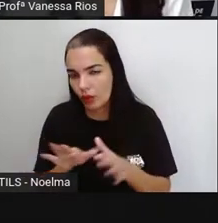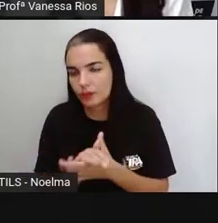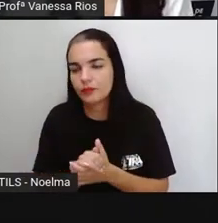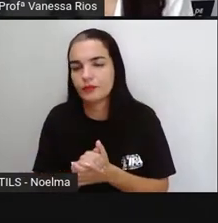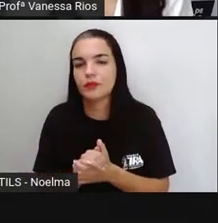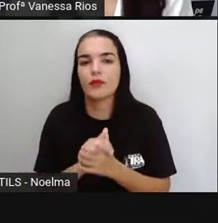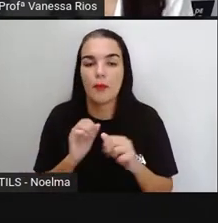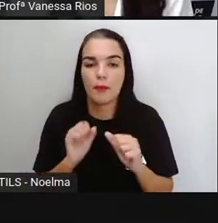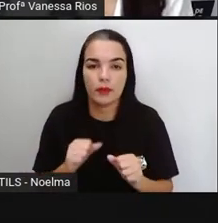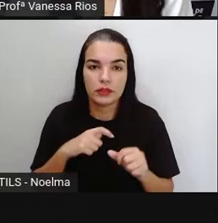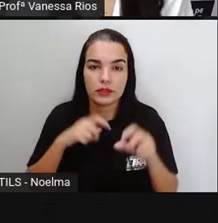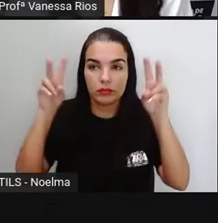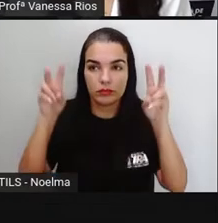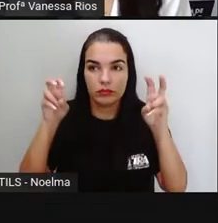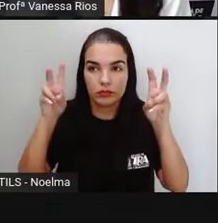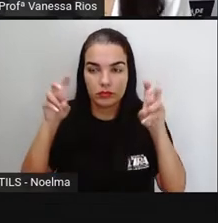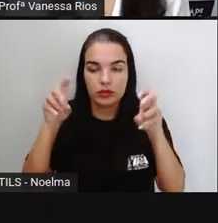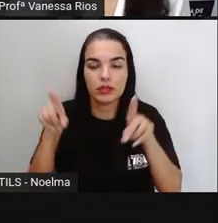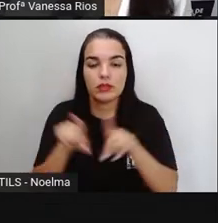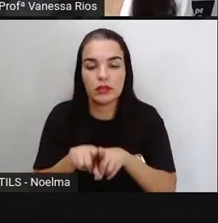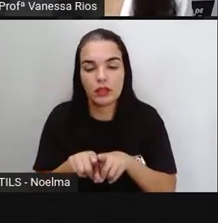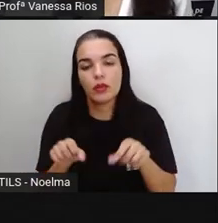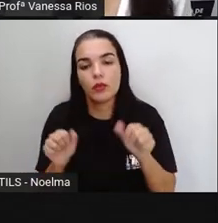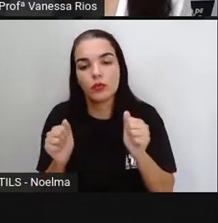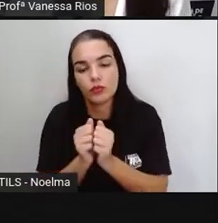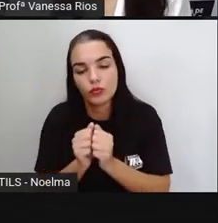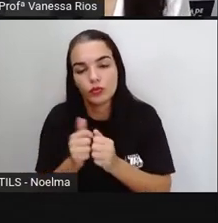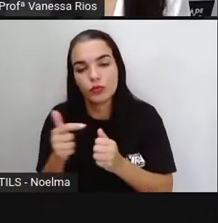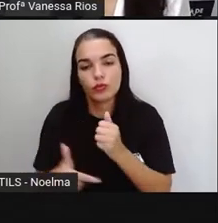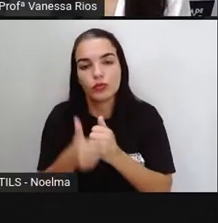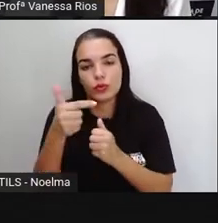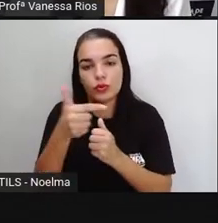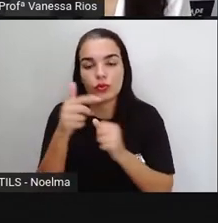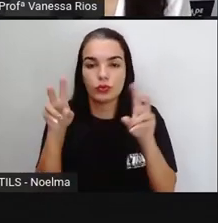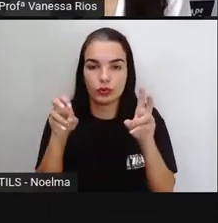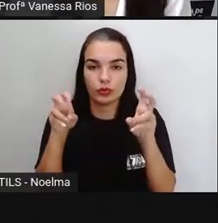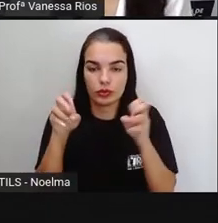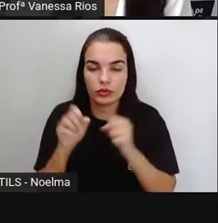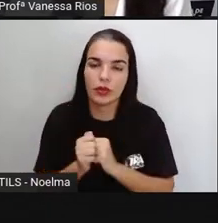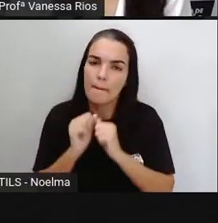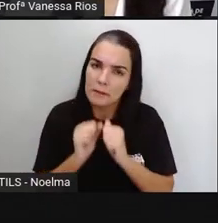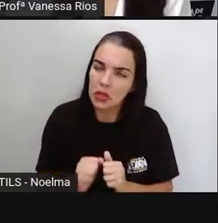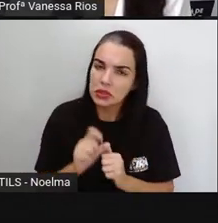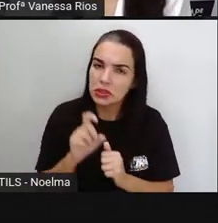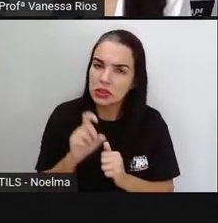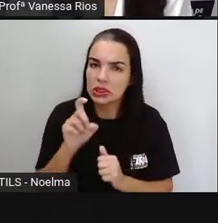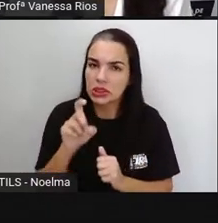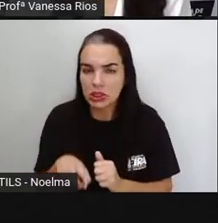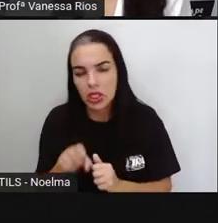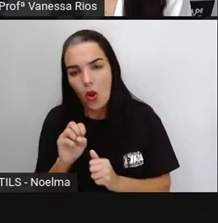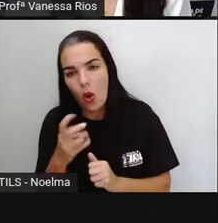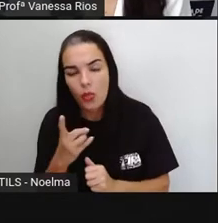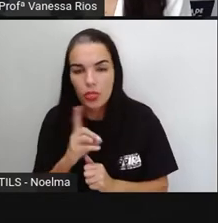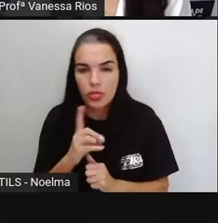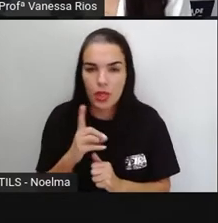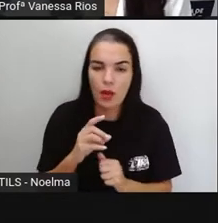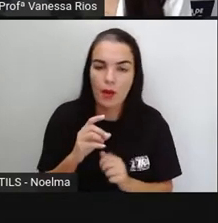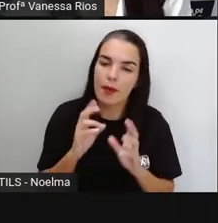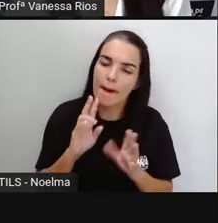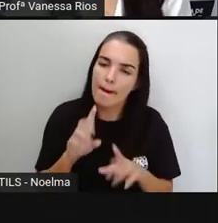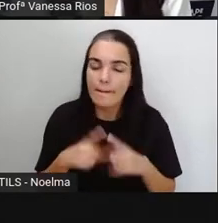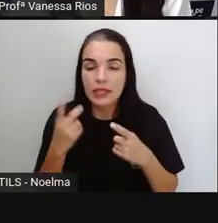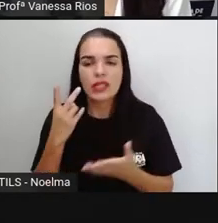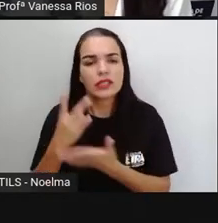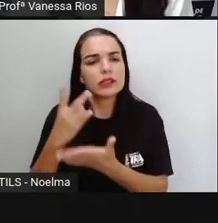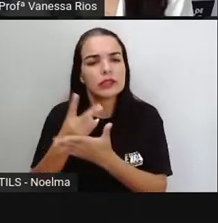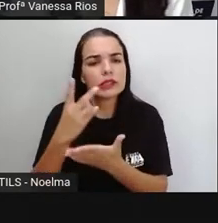possui aí o texto auxiliar, que pode aparecer ou não, mas normalmente ele aparece, né? E complementa as informações